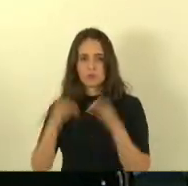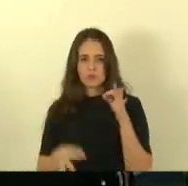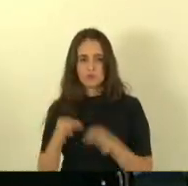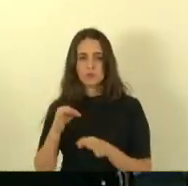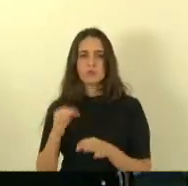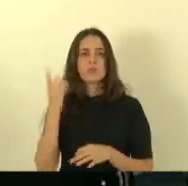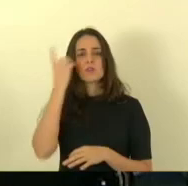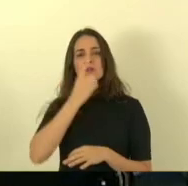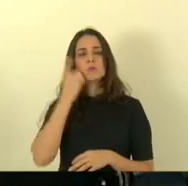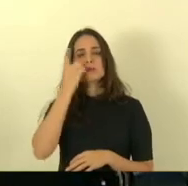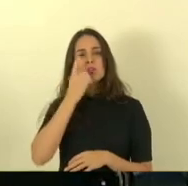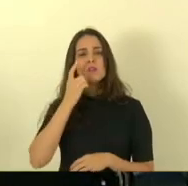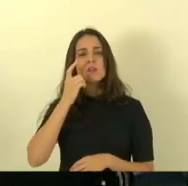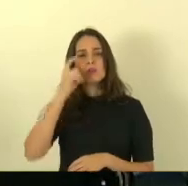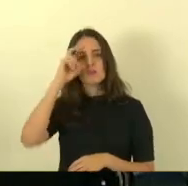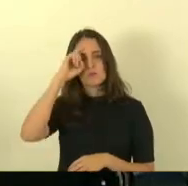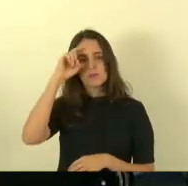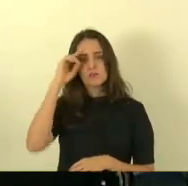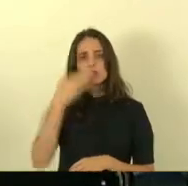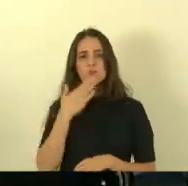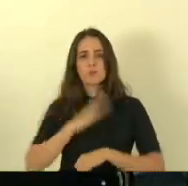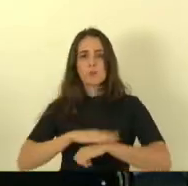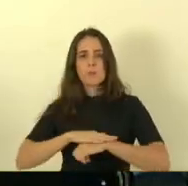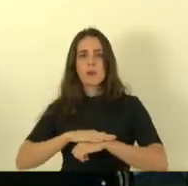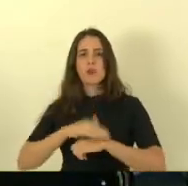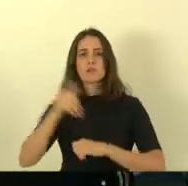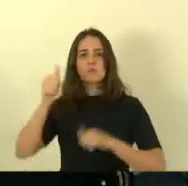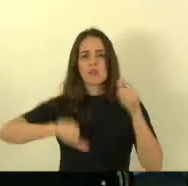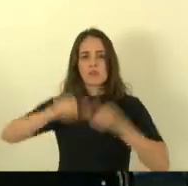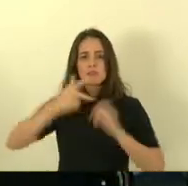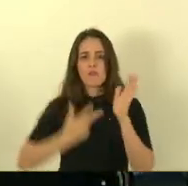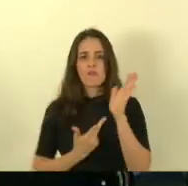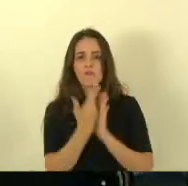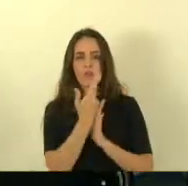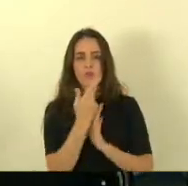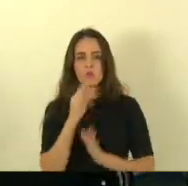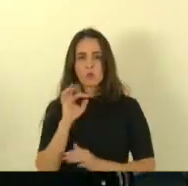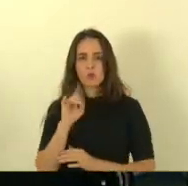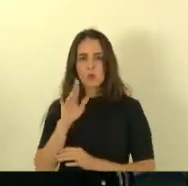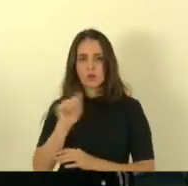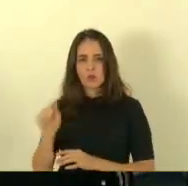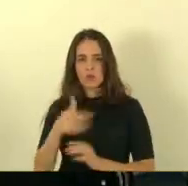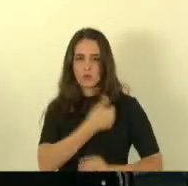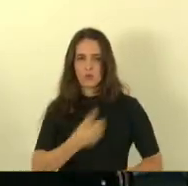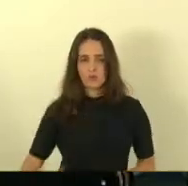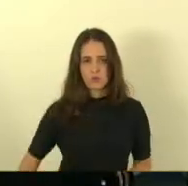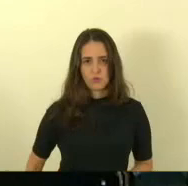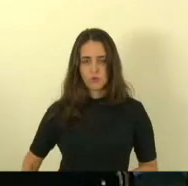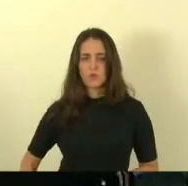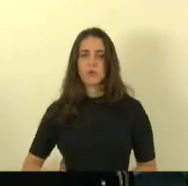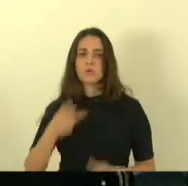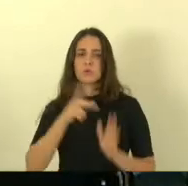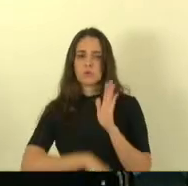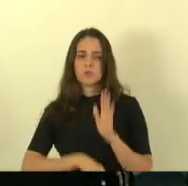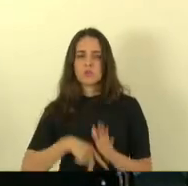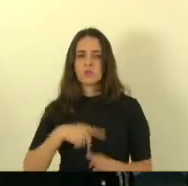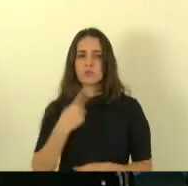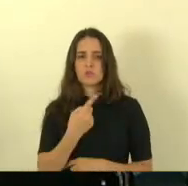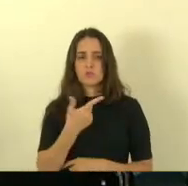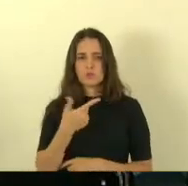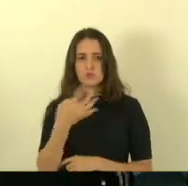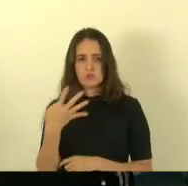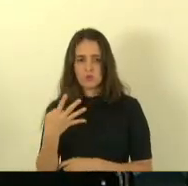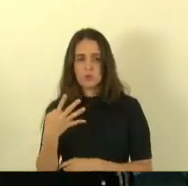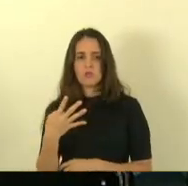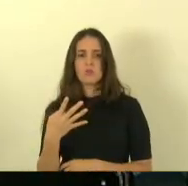deputado Mazinho dos Anjos pediu prazo para analisar o veto total ao projeto 124 de 2023 do deputado